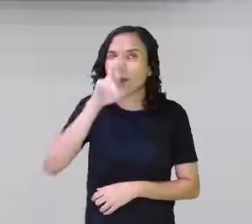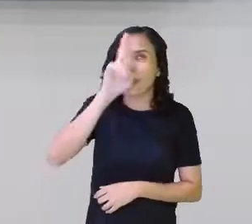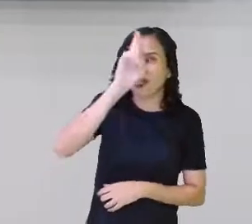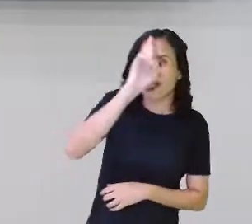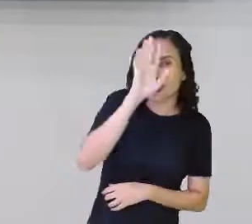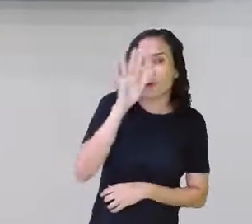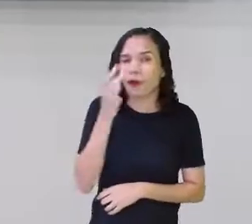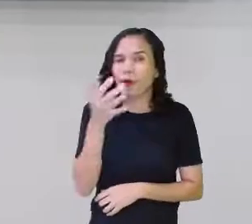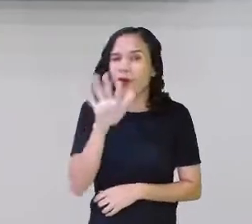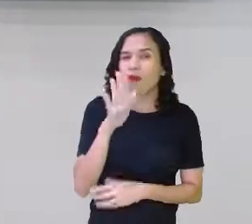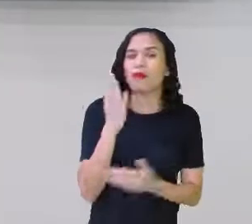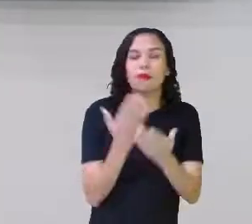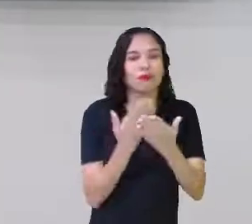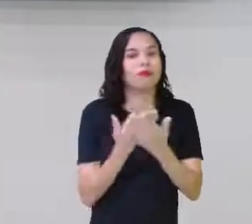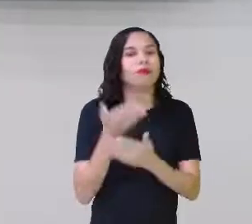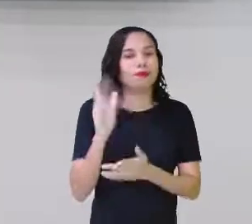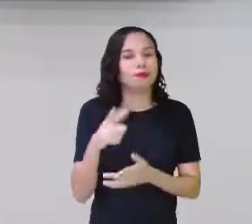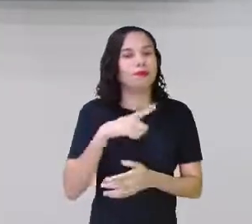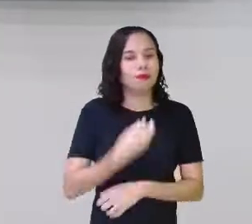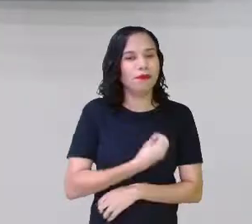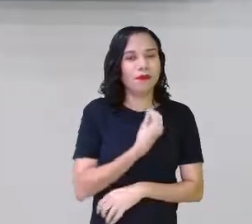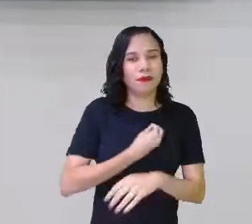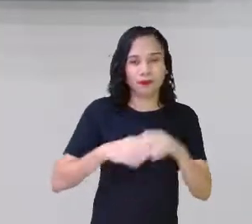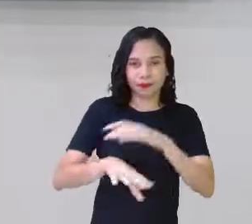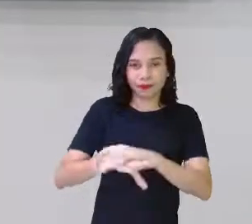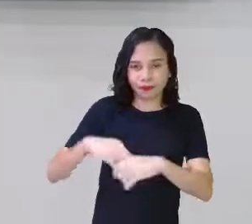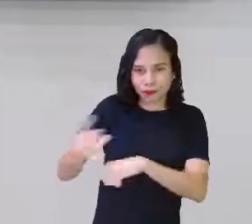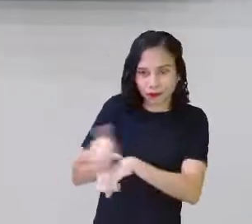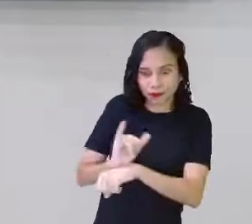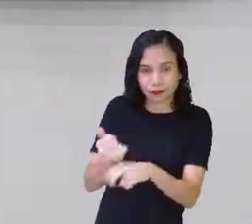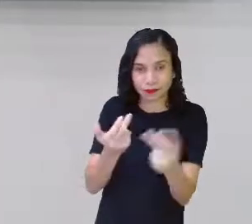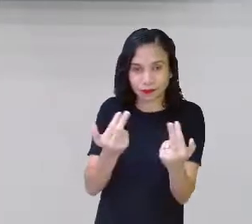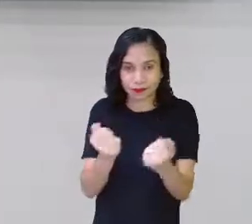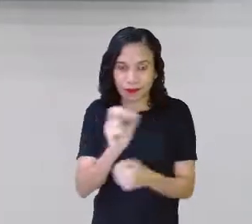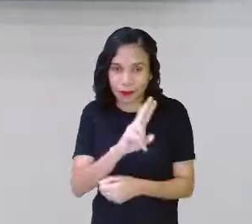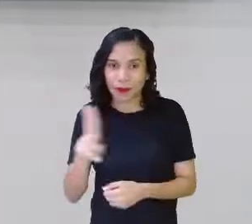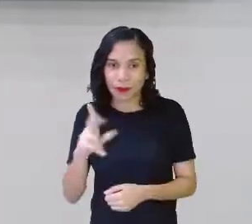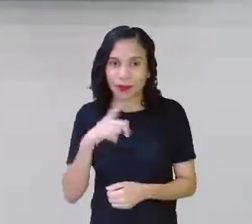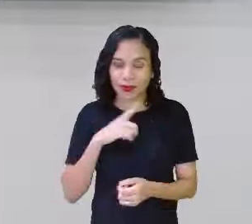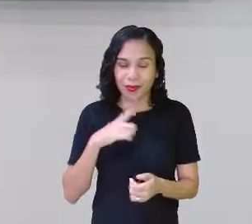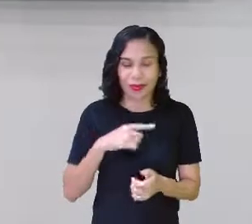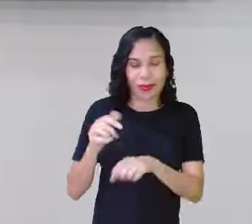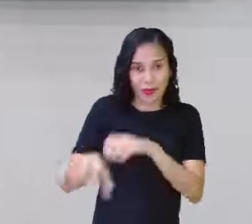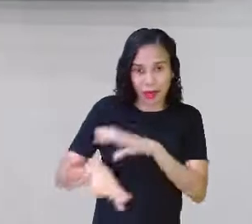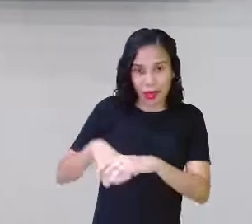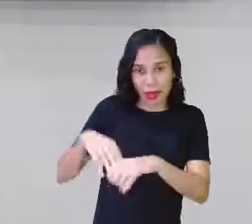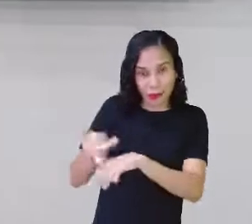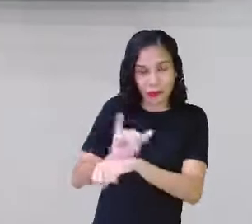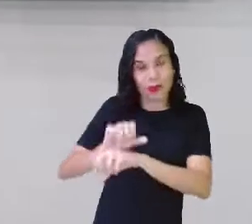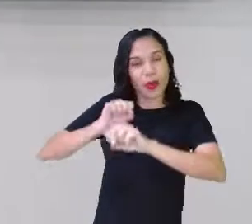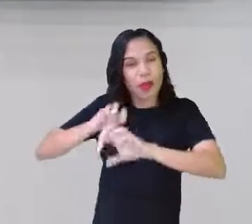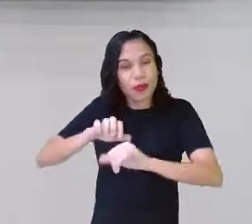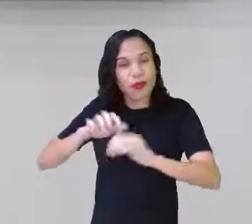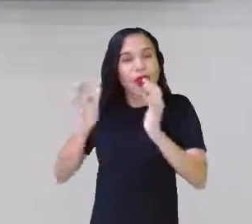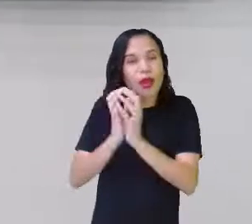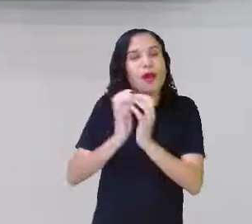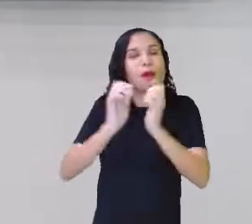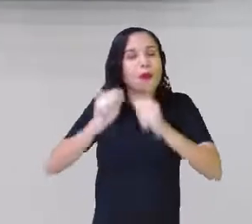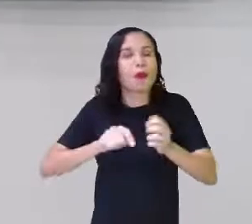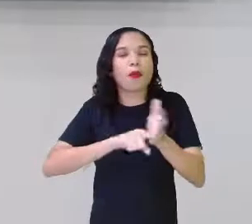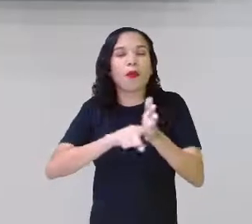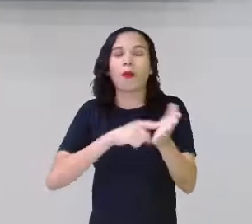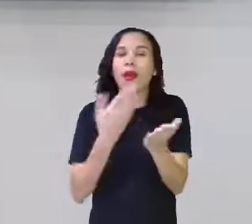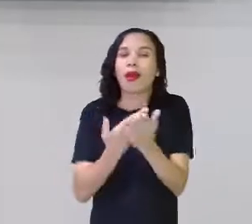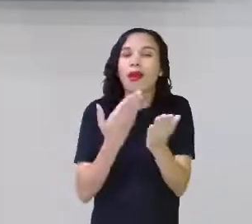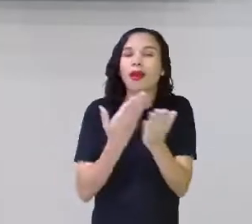menos. Essa aula já é postada lá no canal do YouTube com o mesmo nome do aplicativo, Educa Recife. Você vai lá, acessa, busca pela